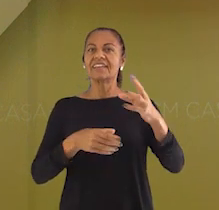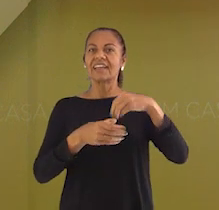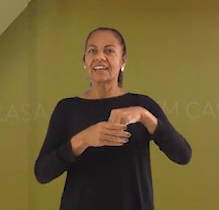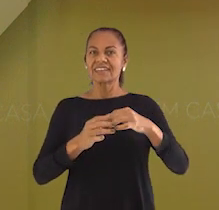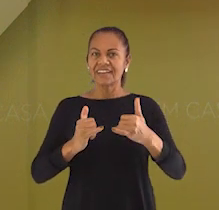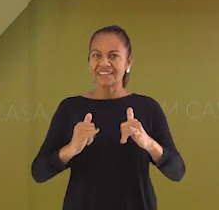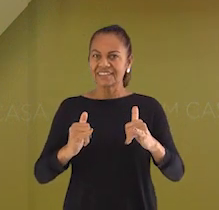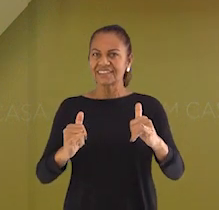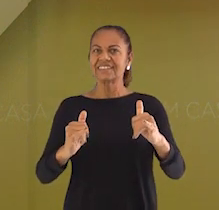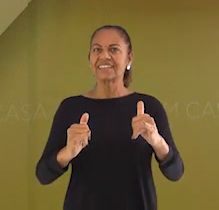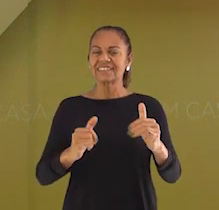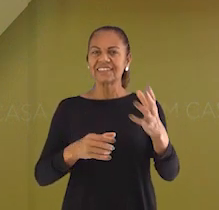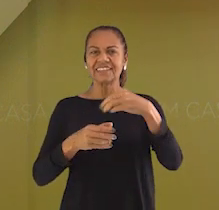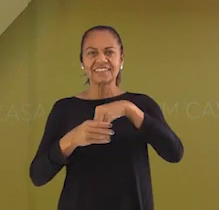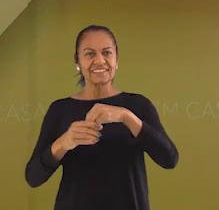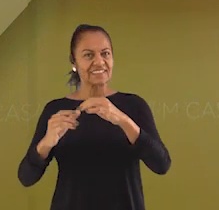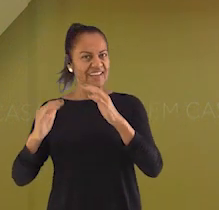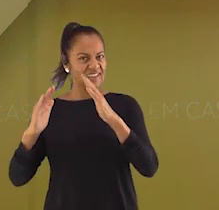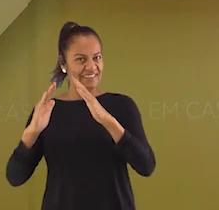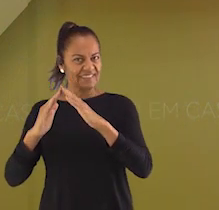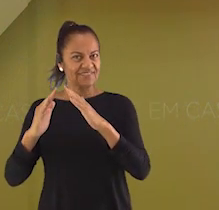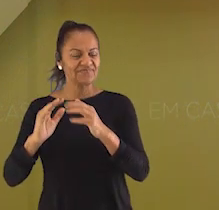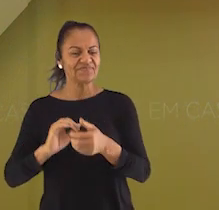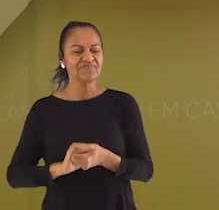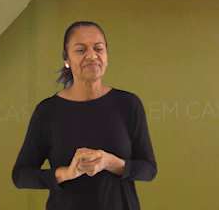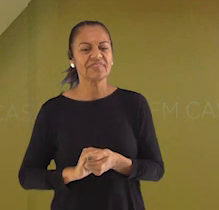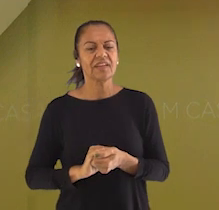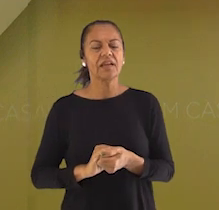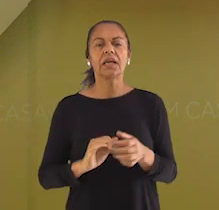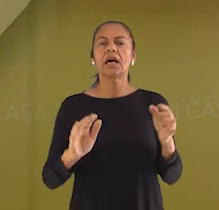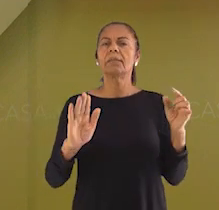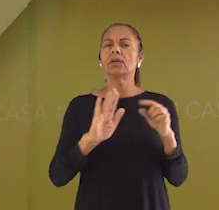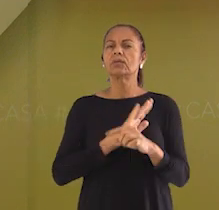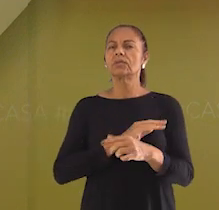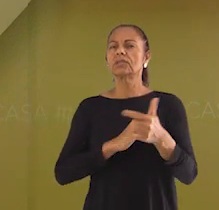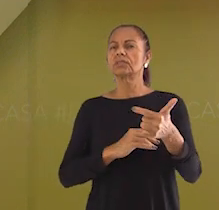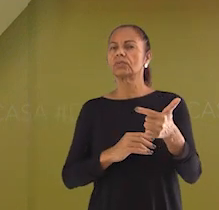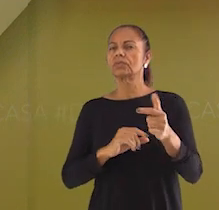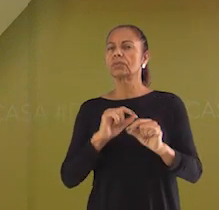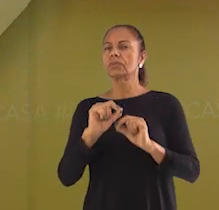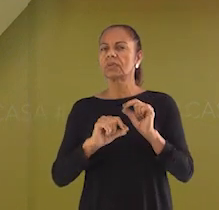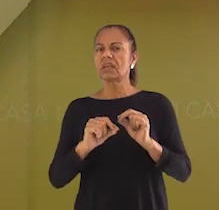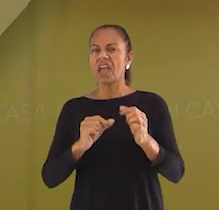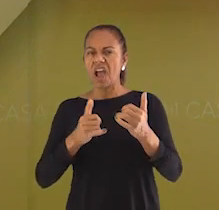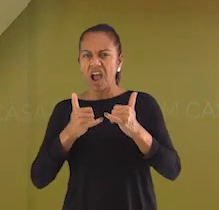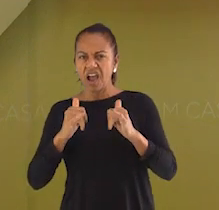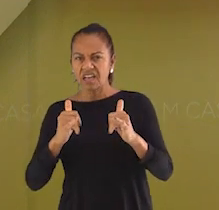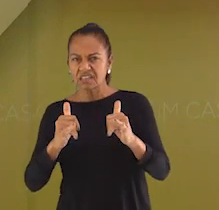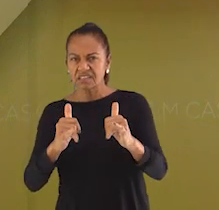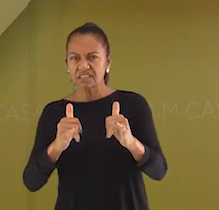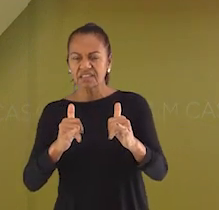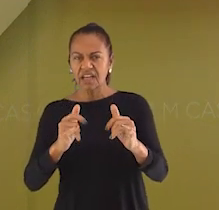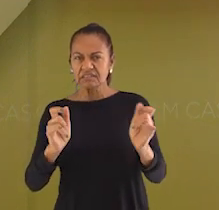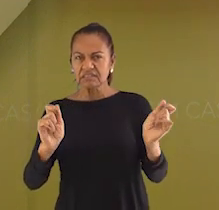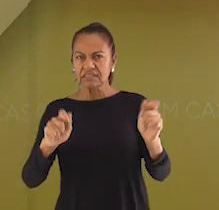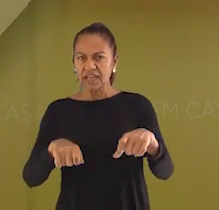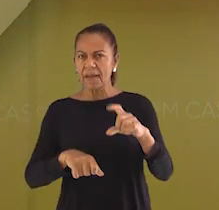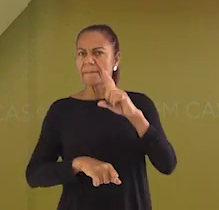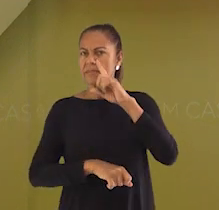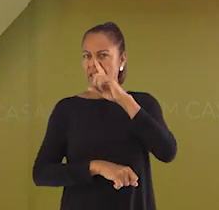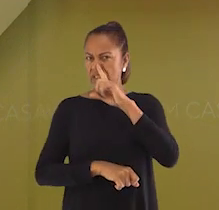A segunda pergunta foi. Será que ela pode trazer perigos? Sim, a energia